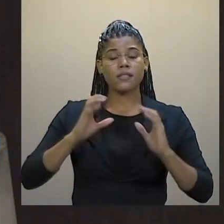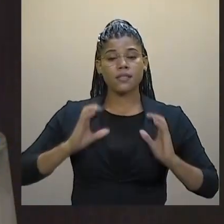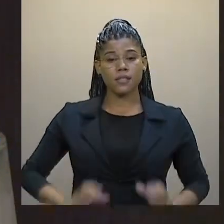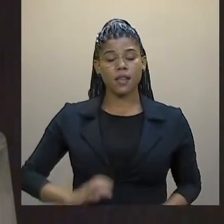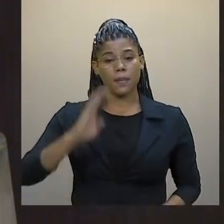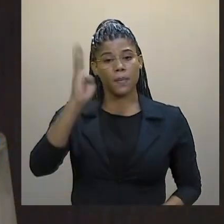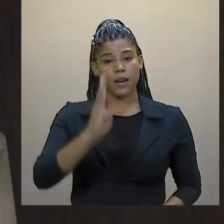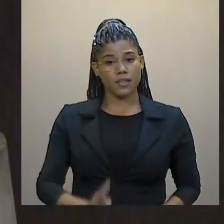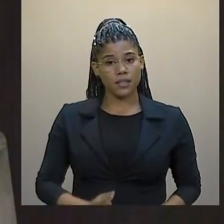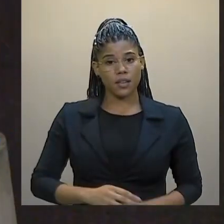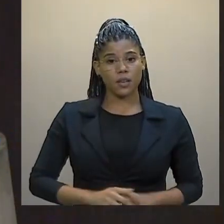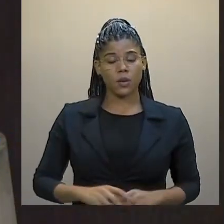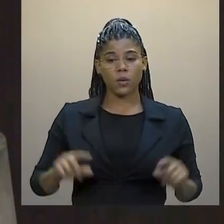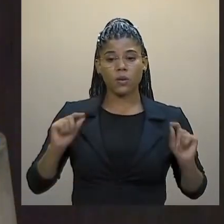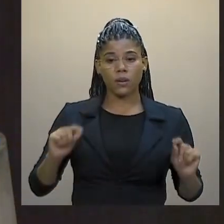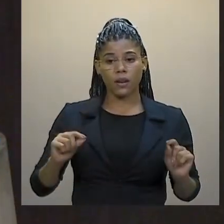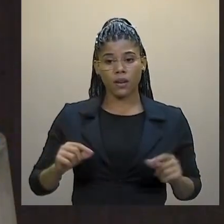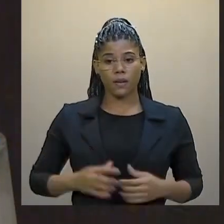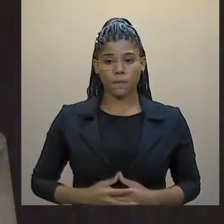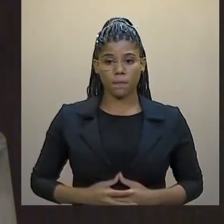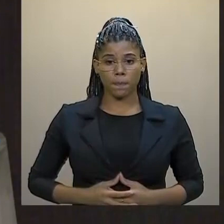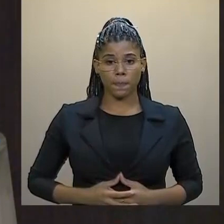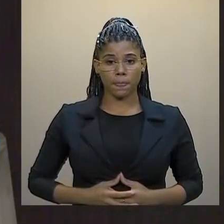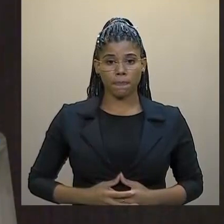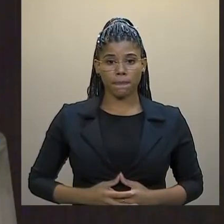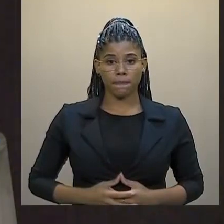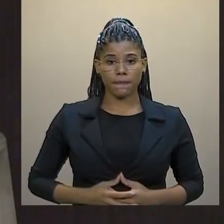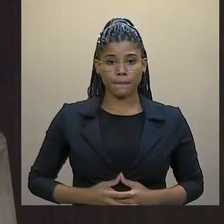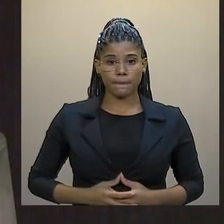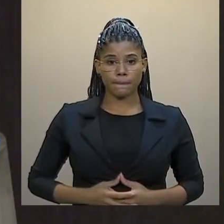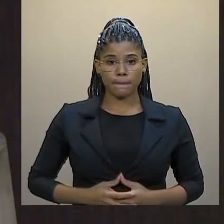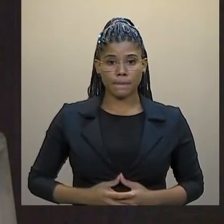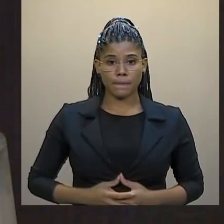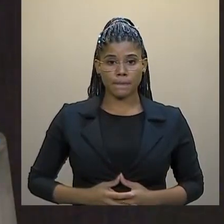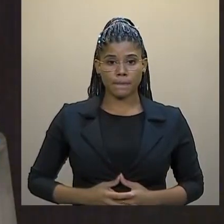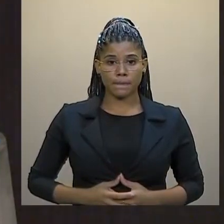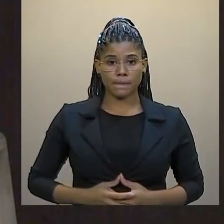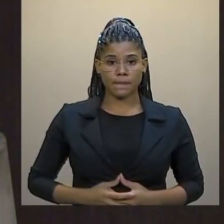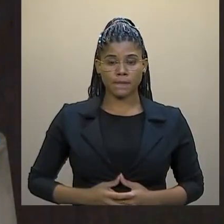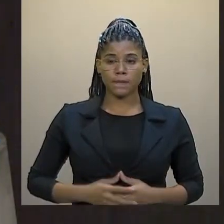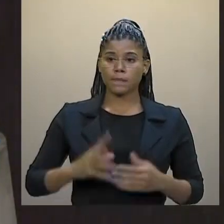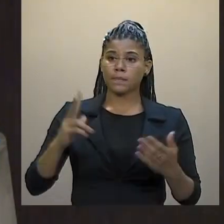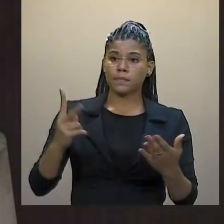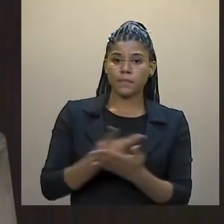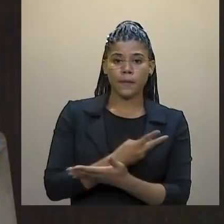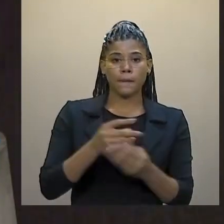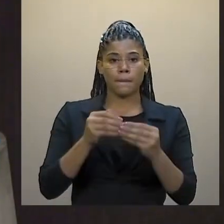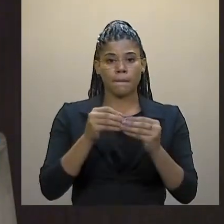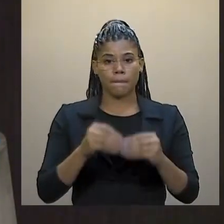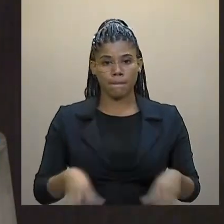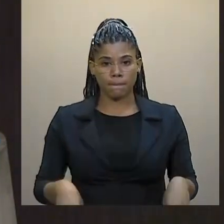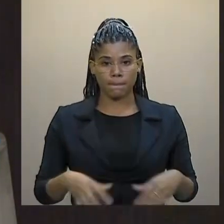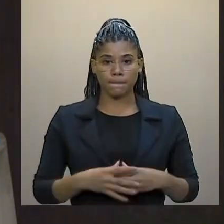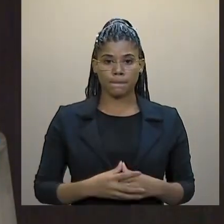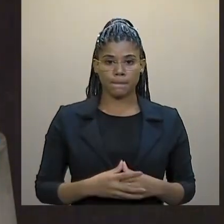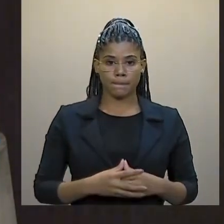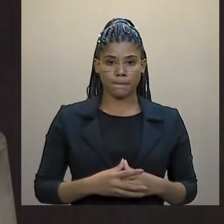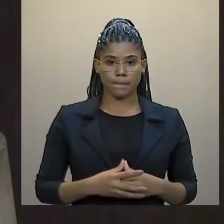para reparar, para reparar danos à legalidade